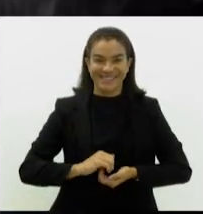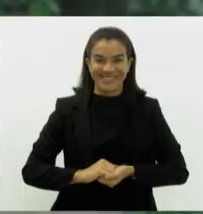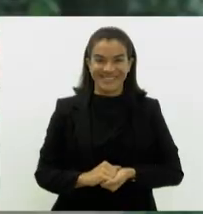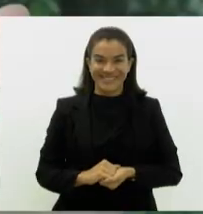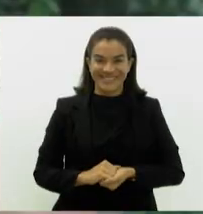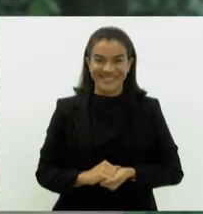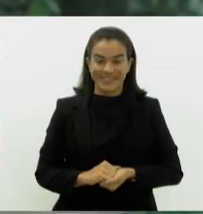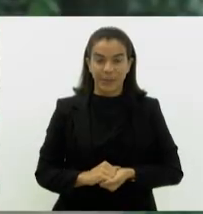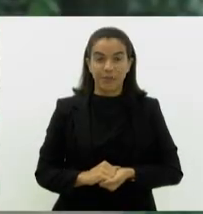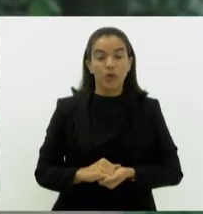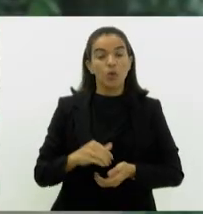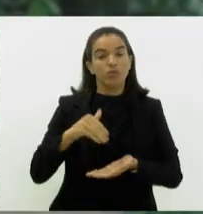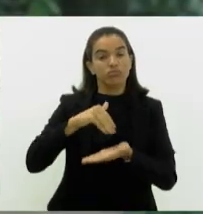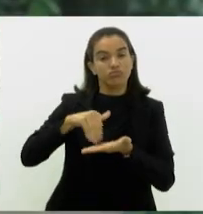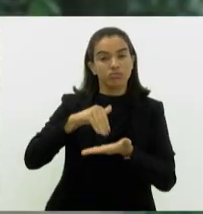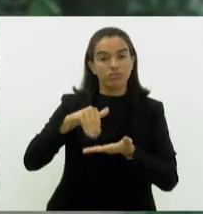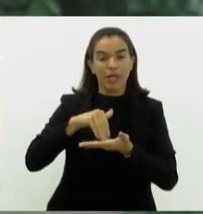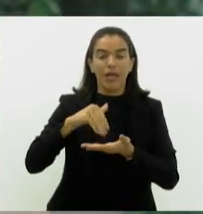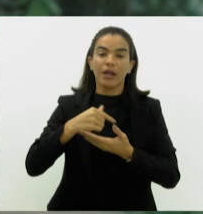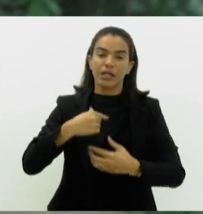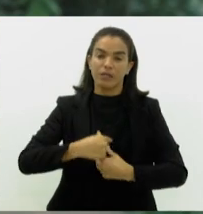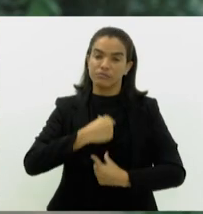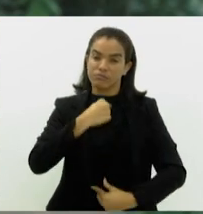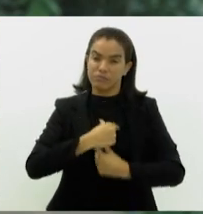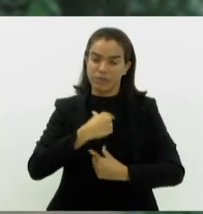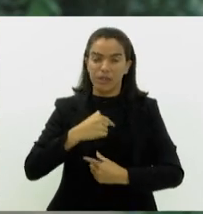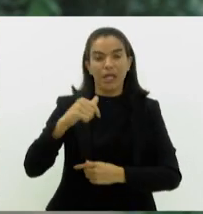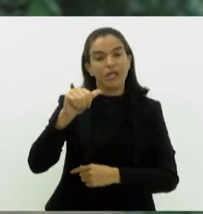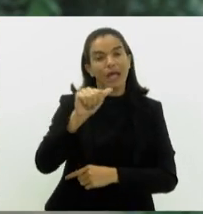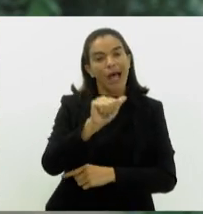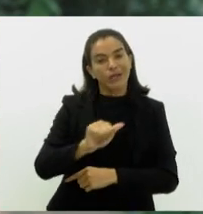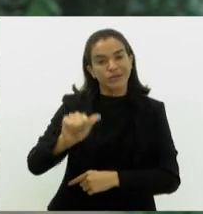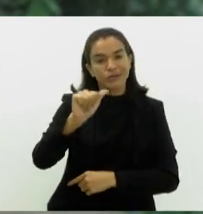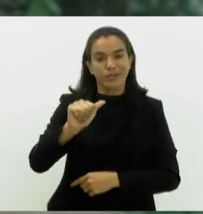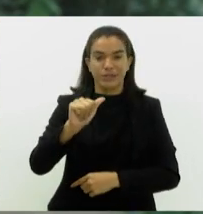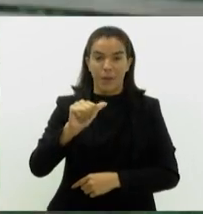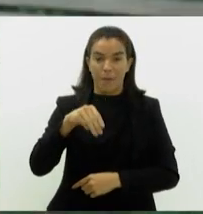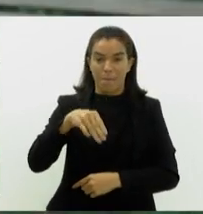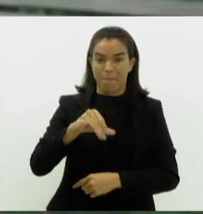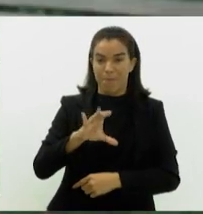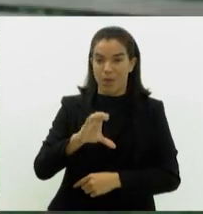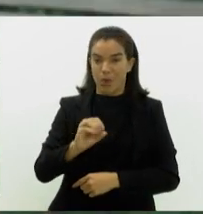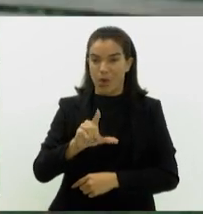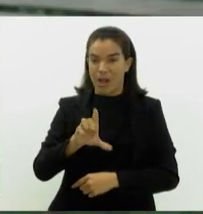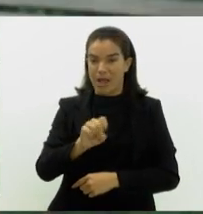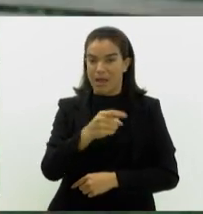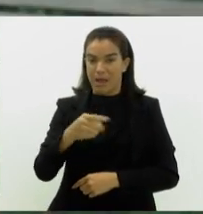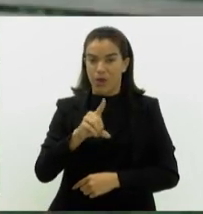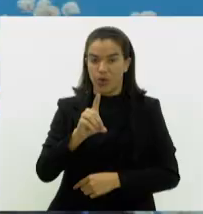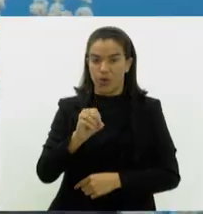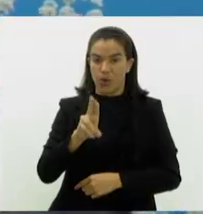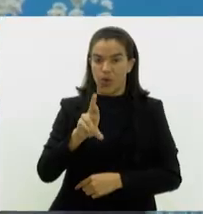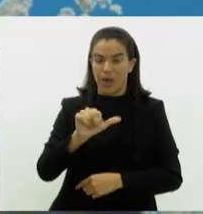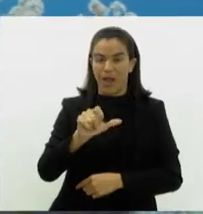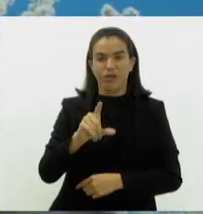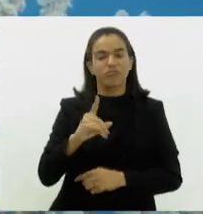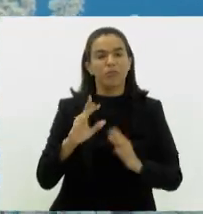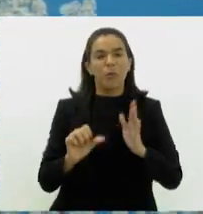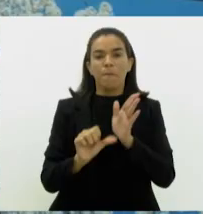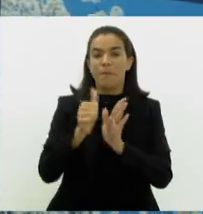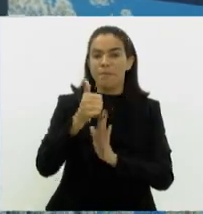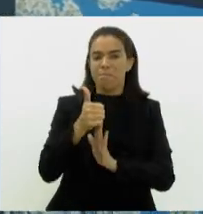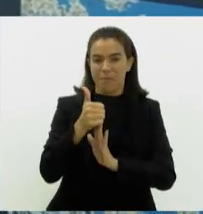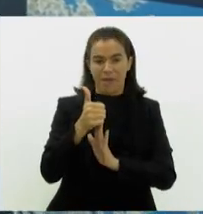O secretário executivo da Associação Mico Leão Dourado destacou que, nesse meio século de existência,